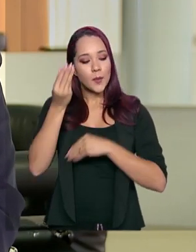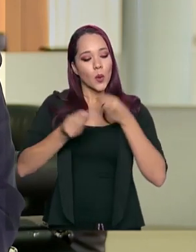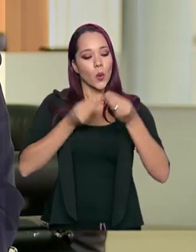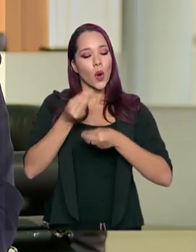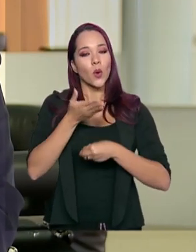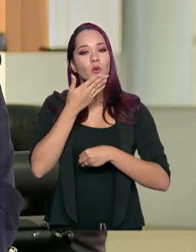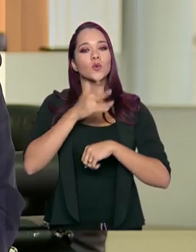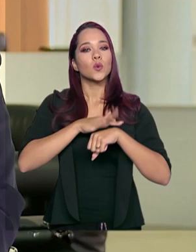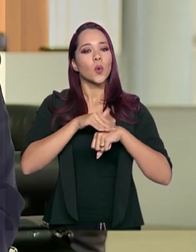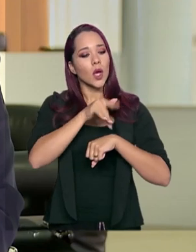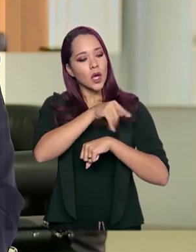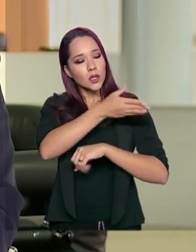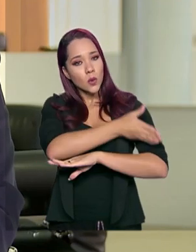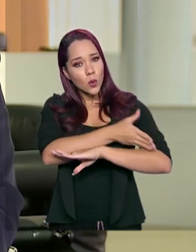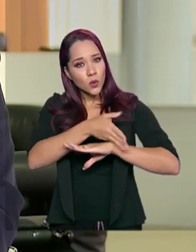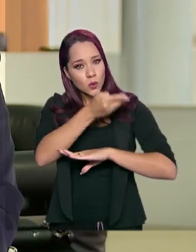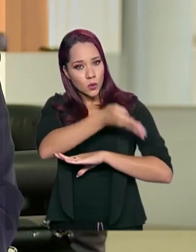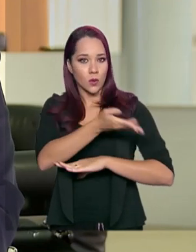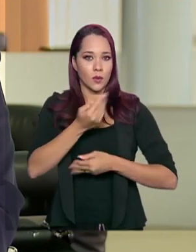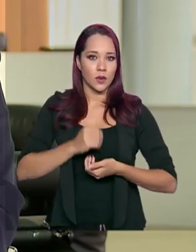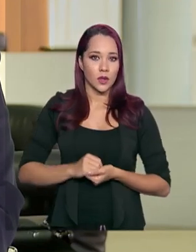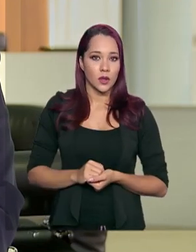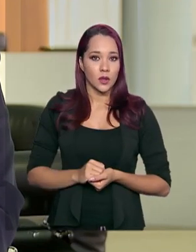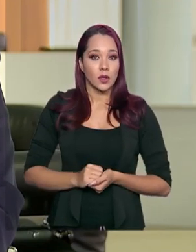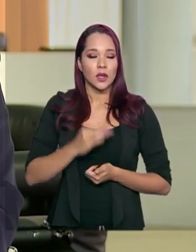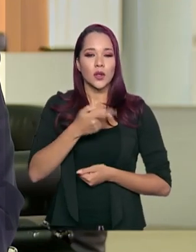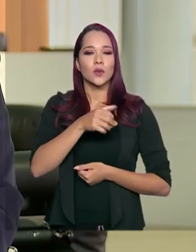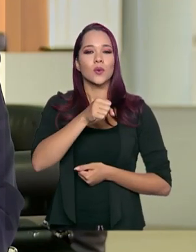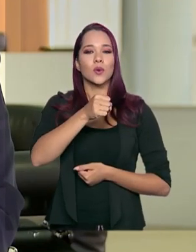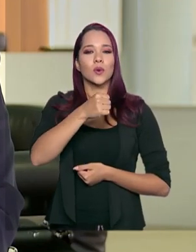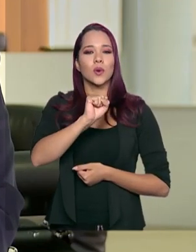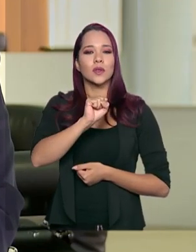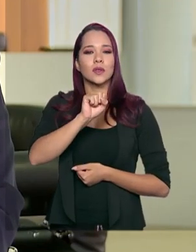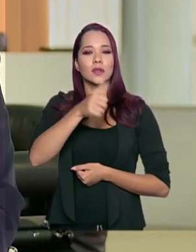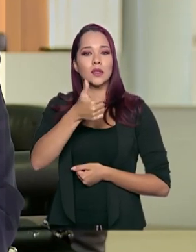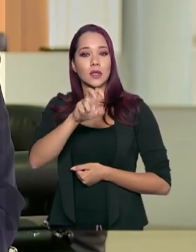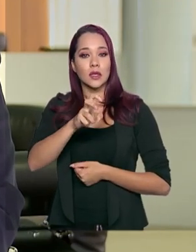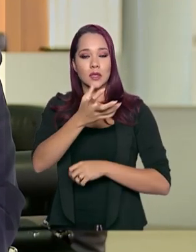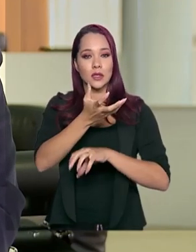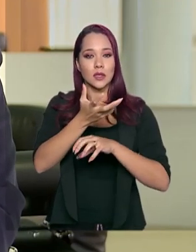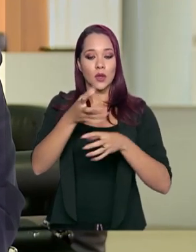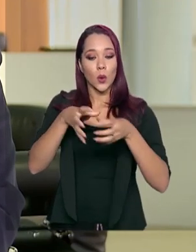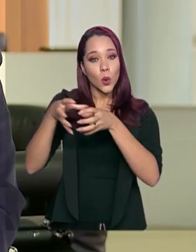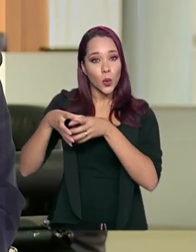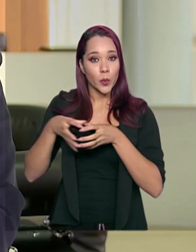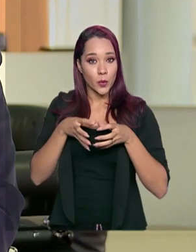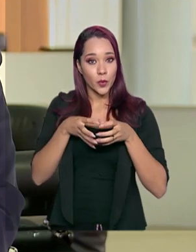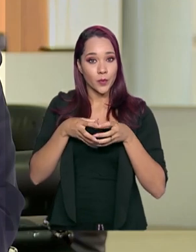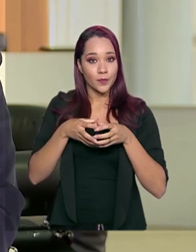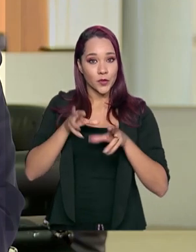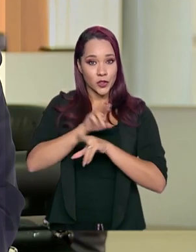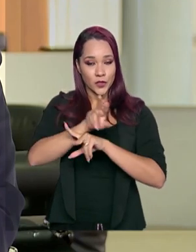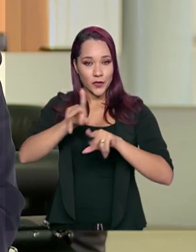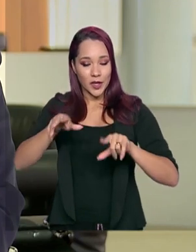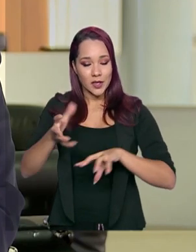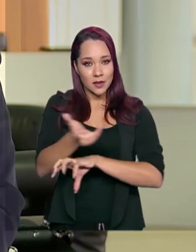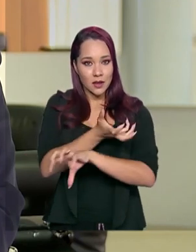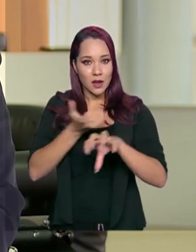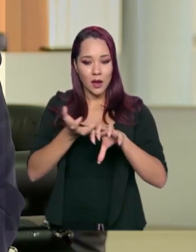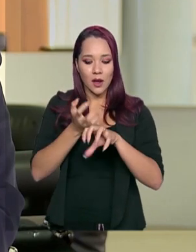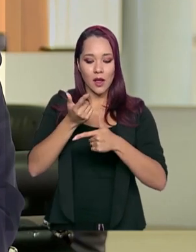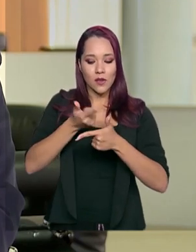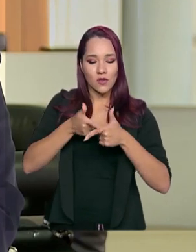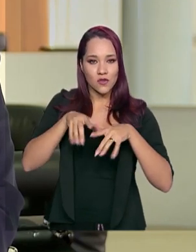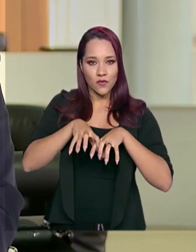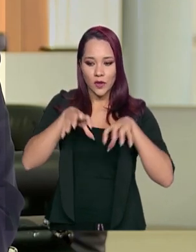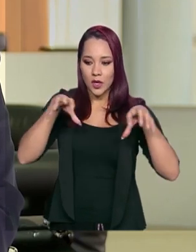e atuam nessa perspectiva. Então, essas 800 equipes multidisciplinares que se dividem